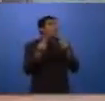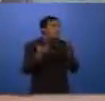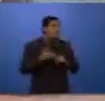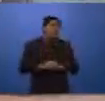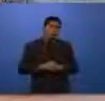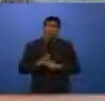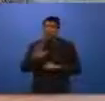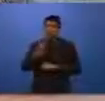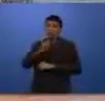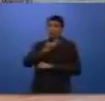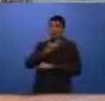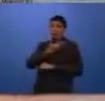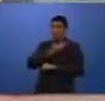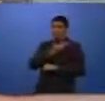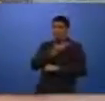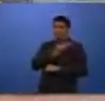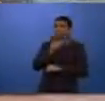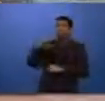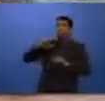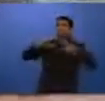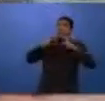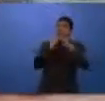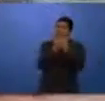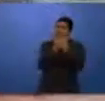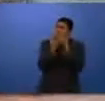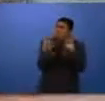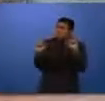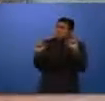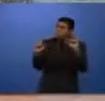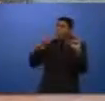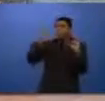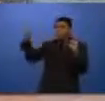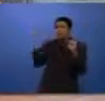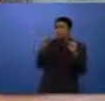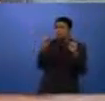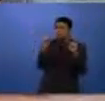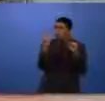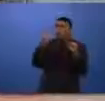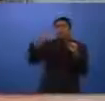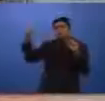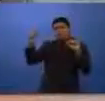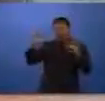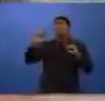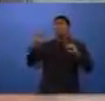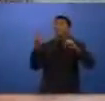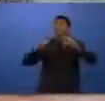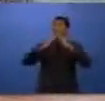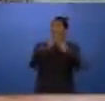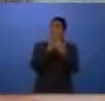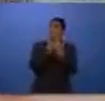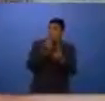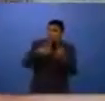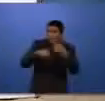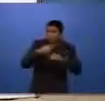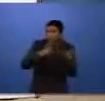Os alunos podem efetuar denúncia com segurança, da mesma forma, e até mesmo com relação àquele traficante que